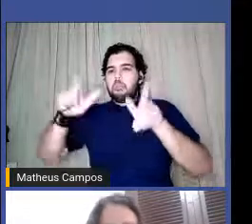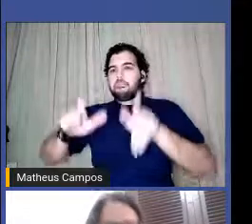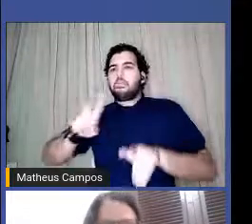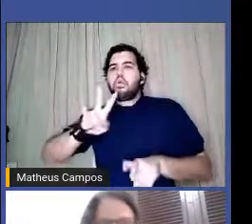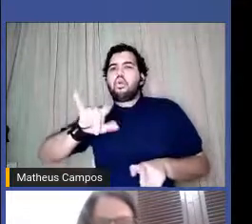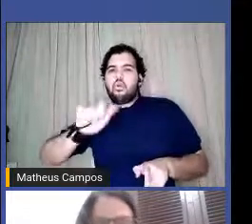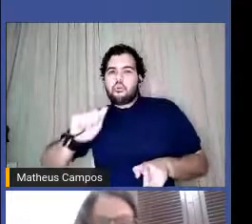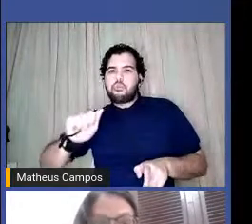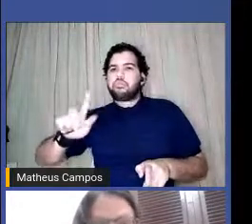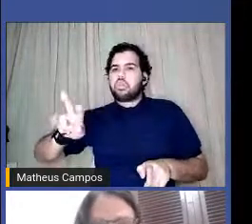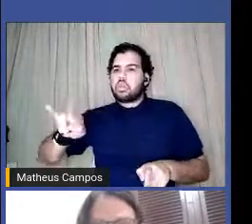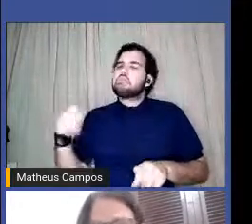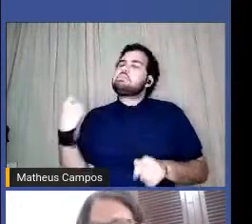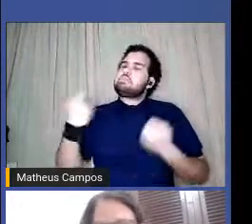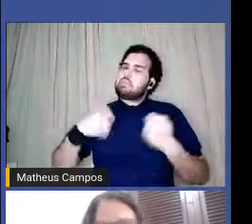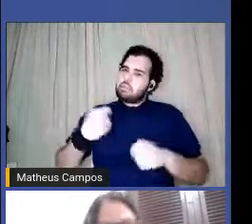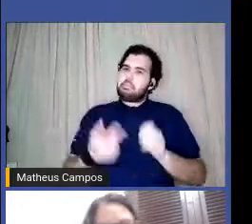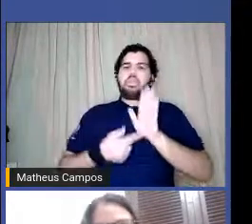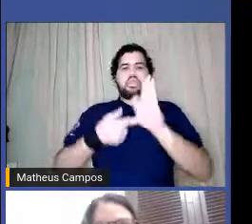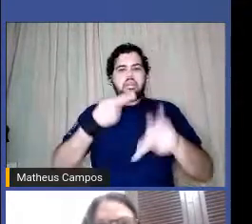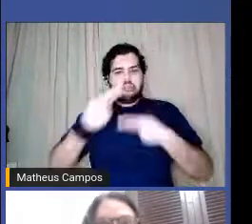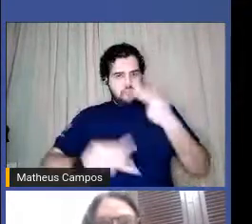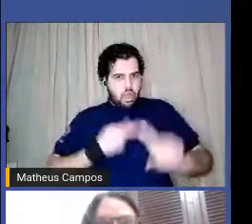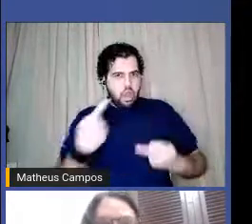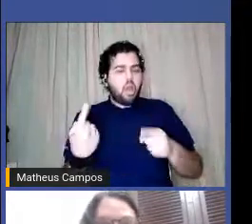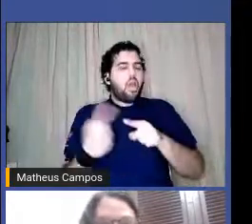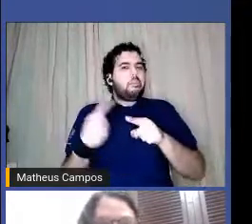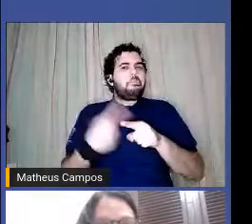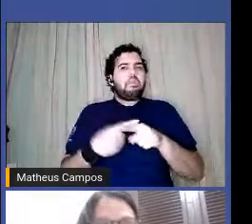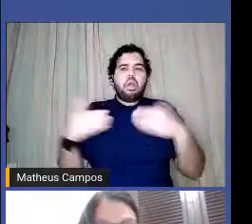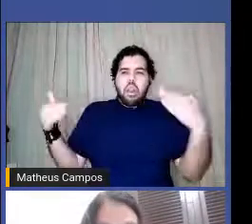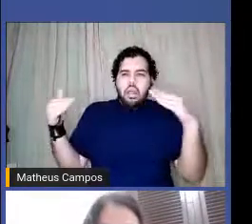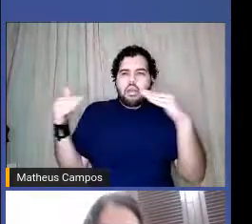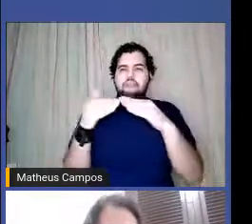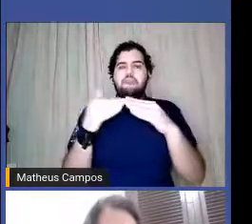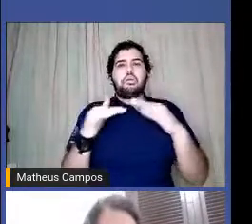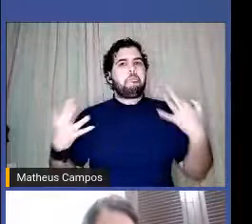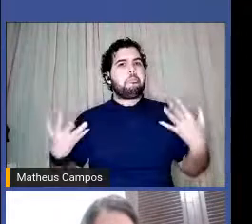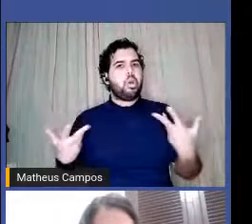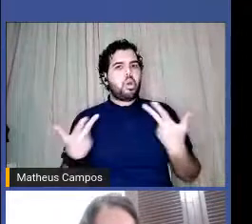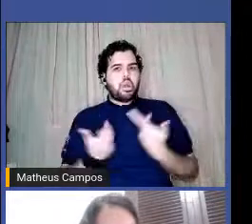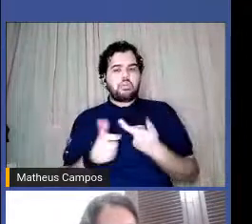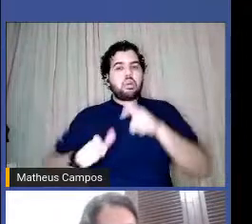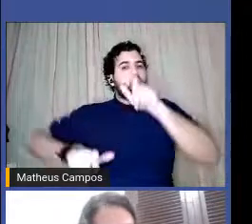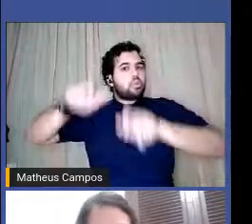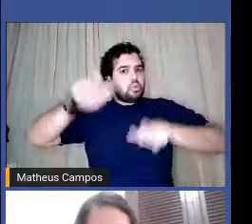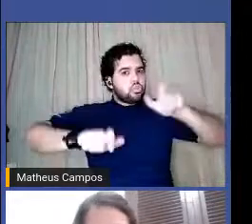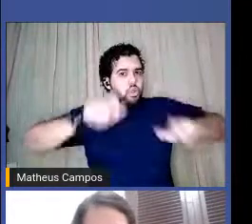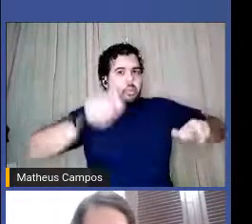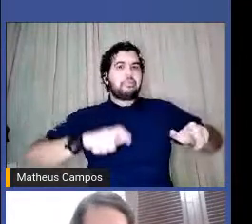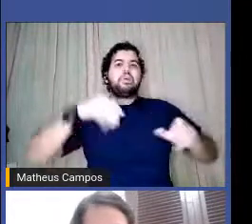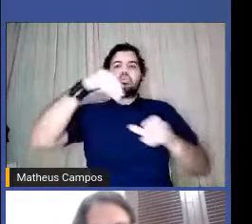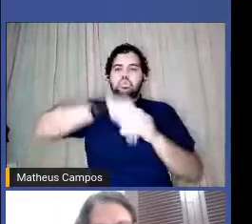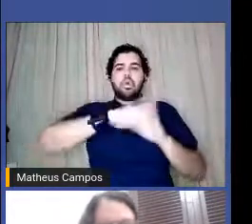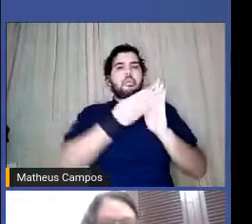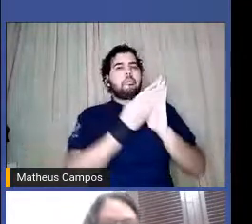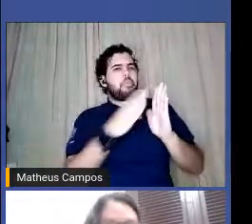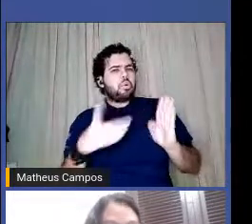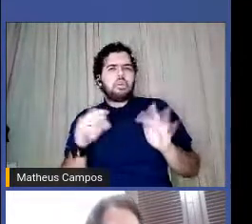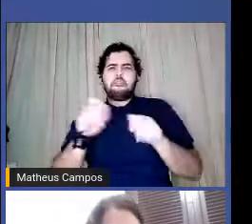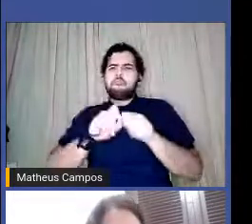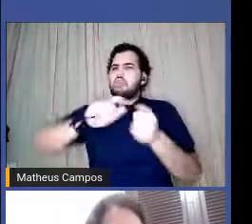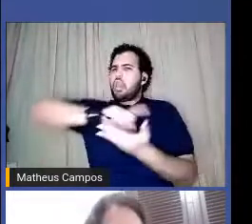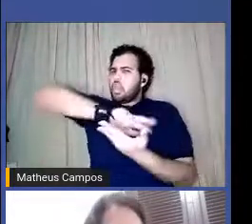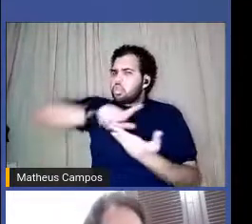mencionar, porque a gente tem uma parceria, assim, maravilhosa com as pessoas da biblioteca, a gente faz muita coisa junto, inclusive